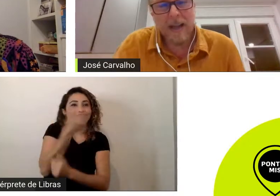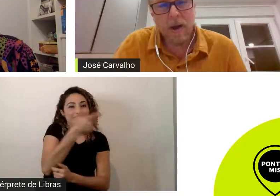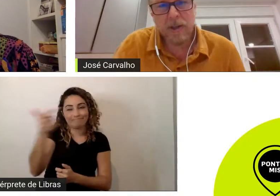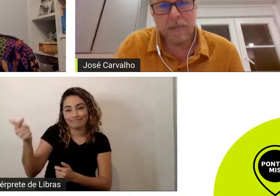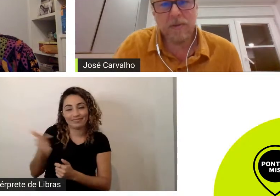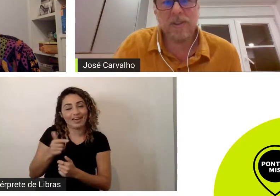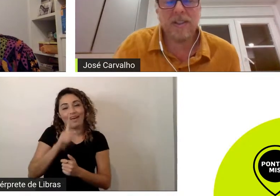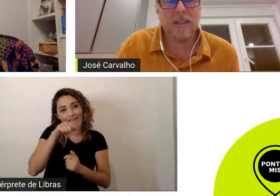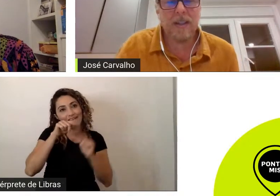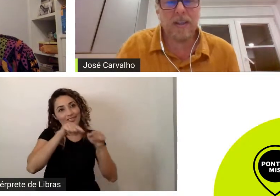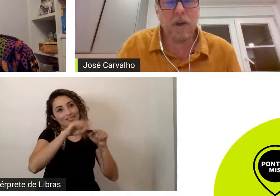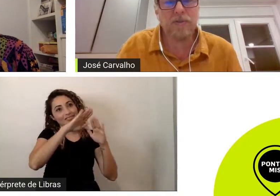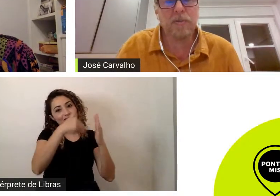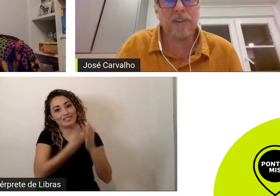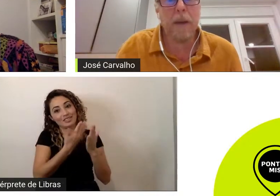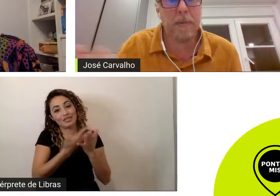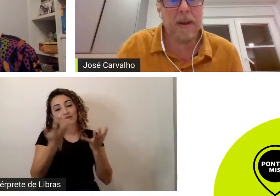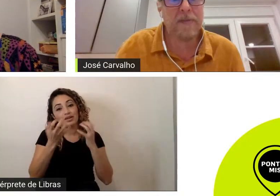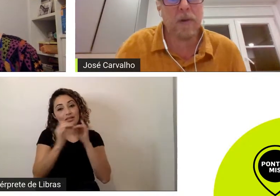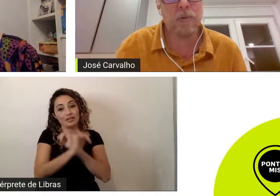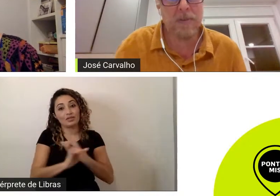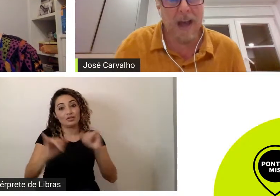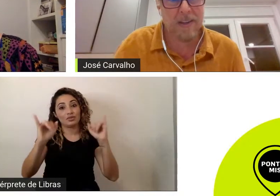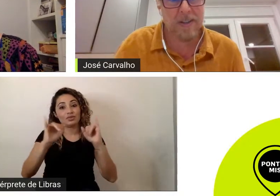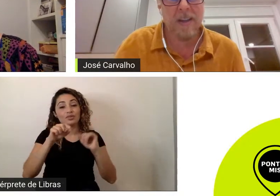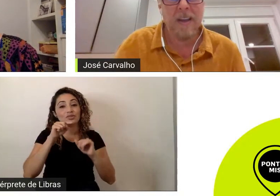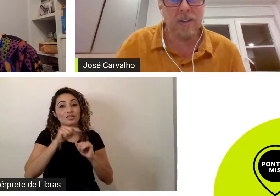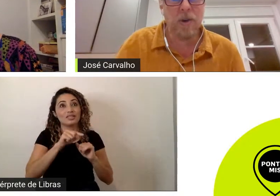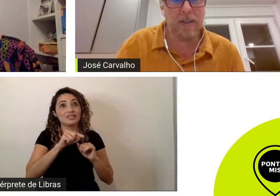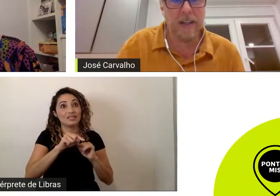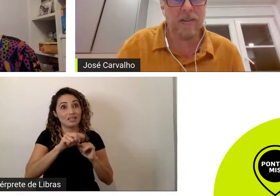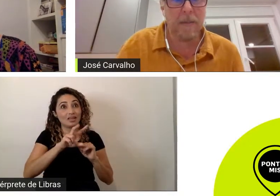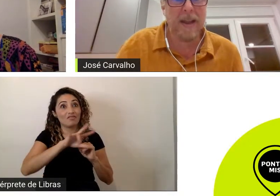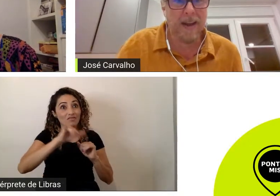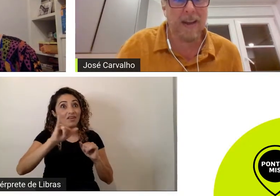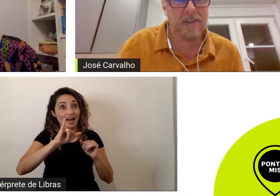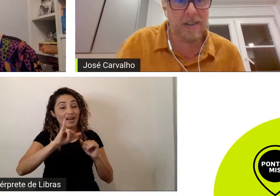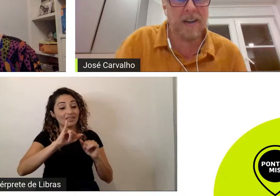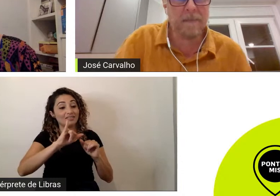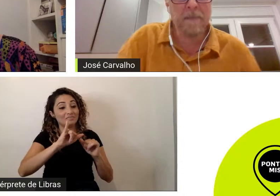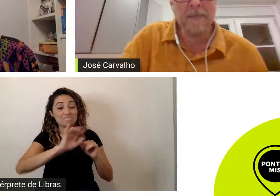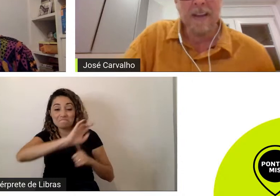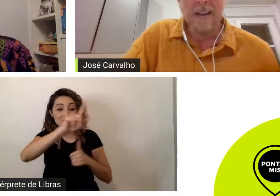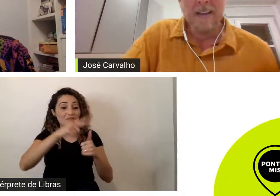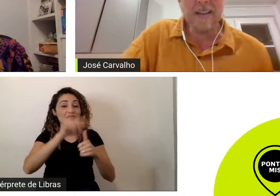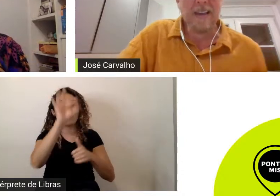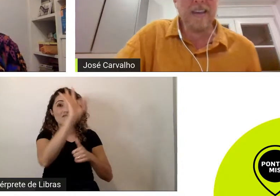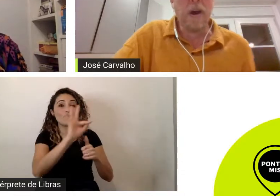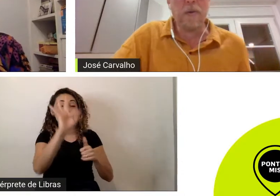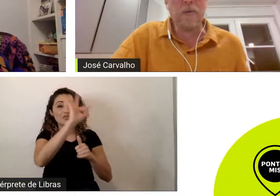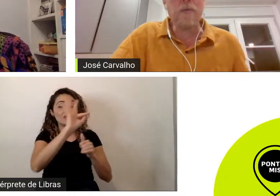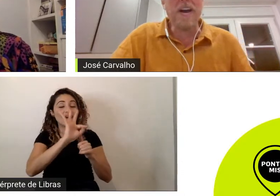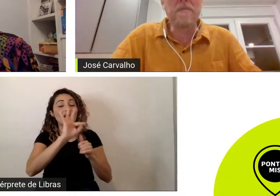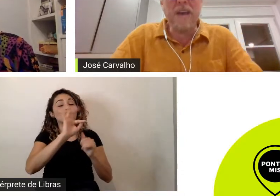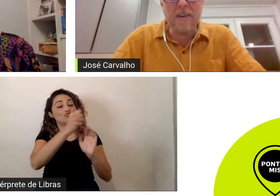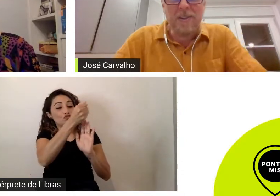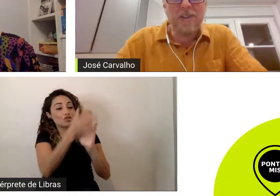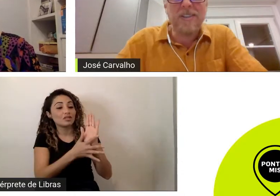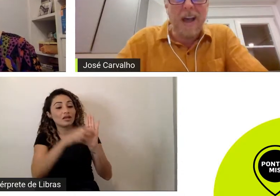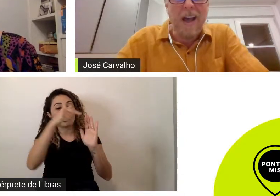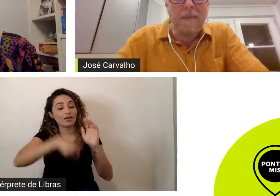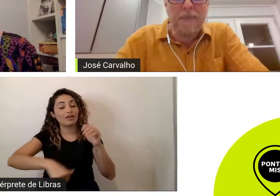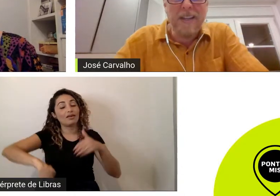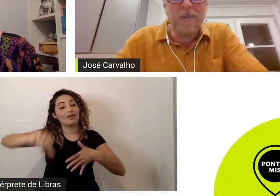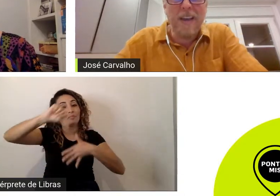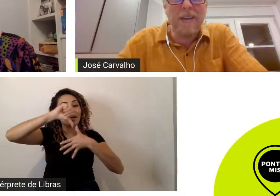queria dar essa ótima notícia que nós vamos virar a primeira faculdade de roteiro da América Latina que legal aqui há um ano e meio